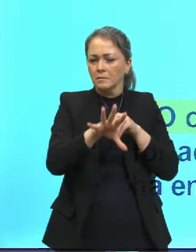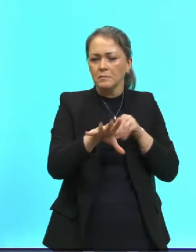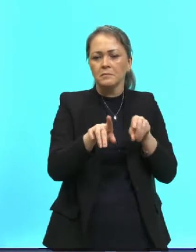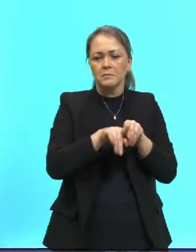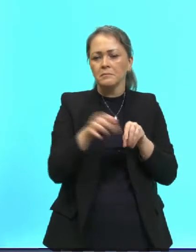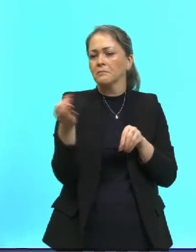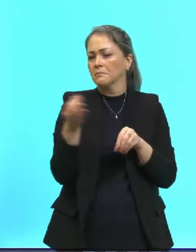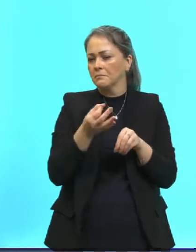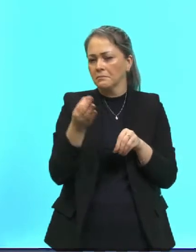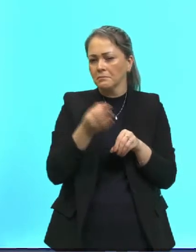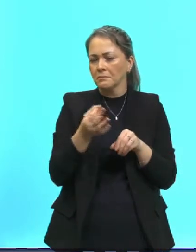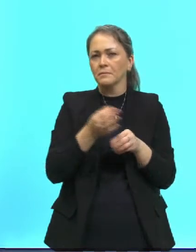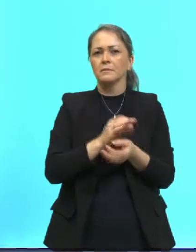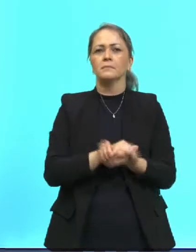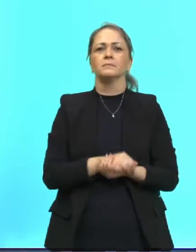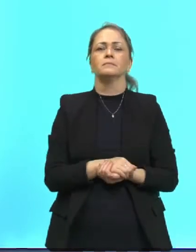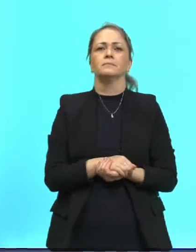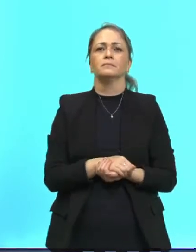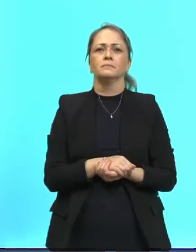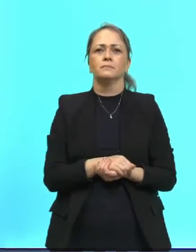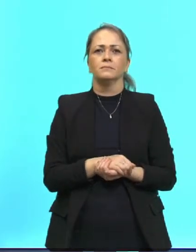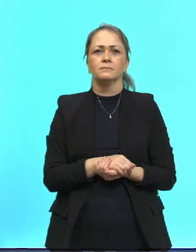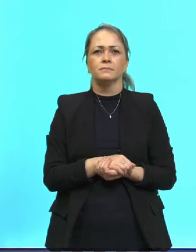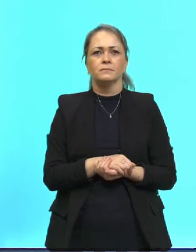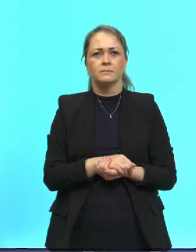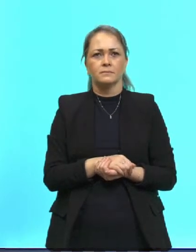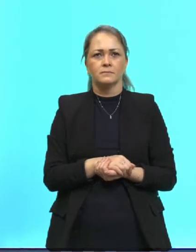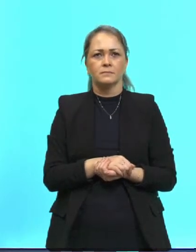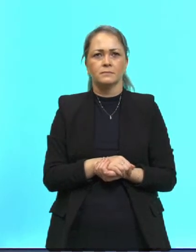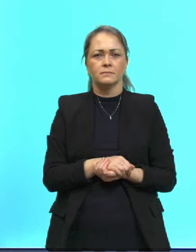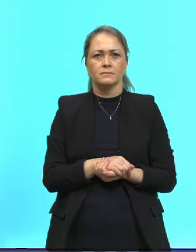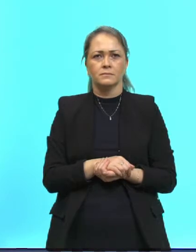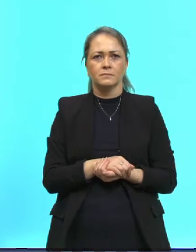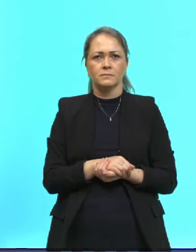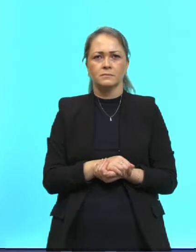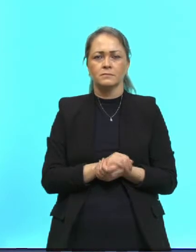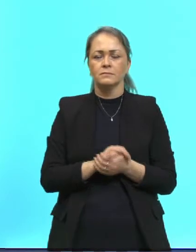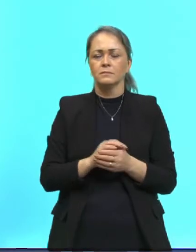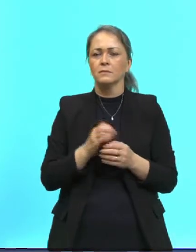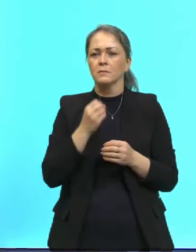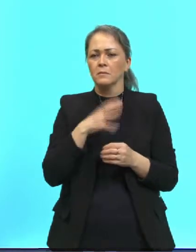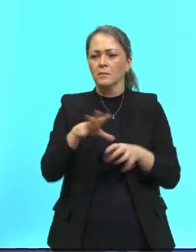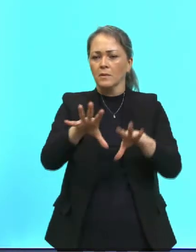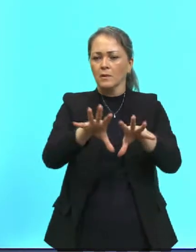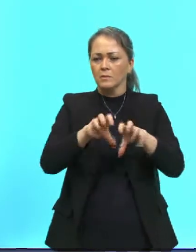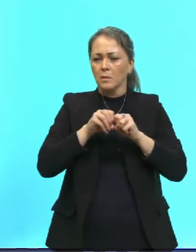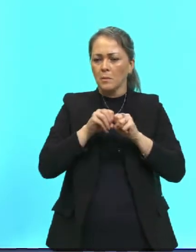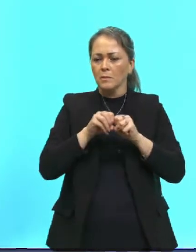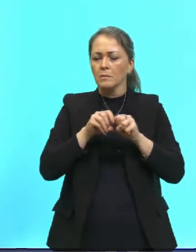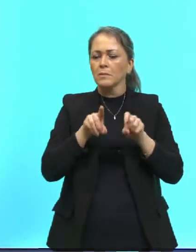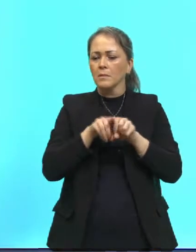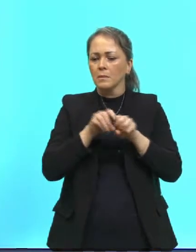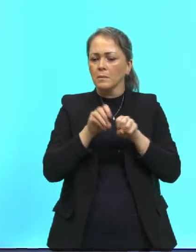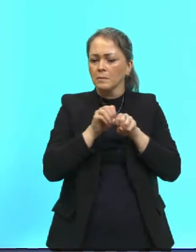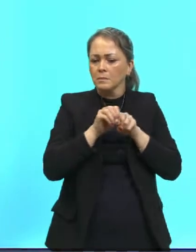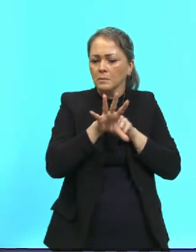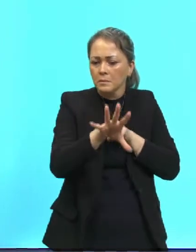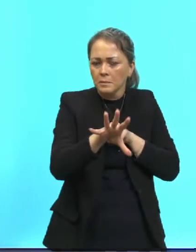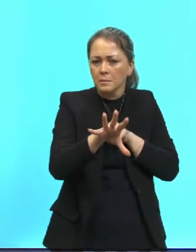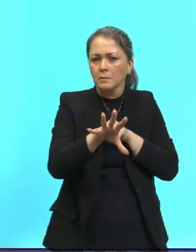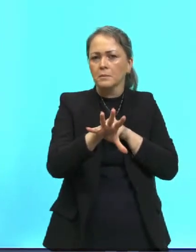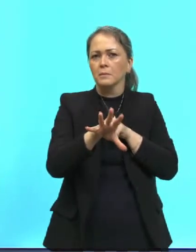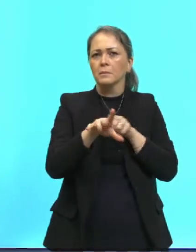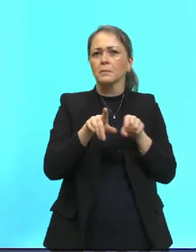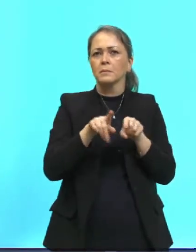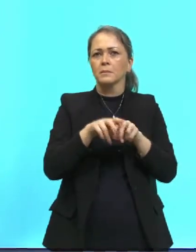Vamos lá? Todo bom absorvedor é bom emissor. Por isso, o corpo negro é também um